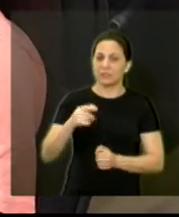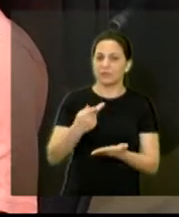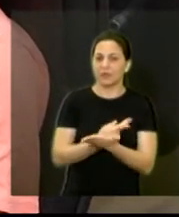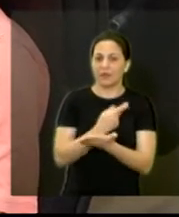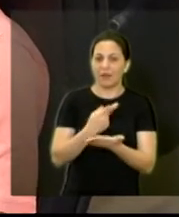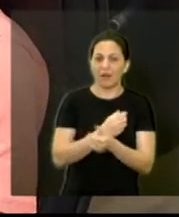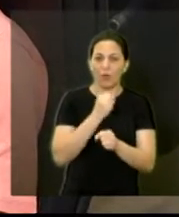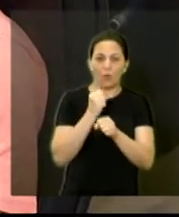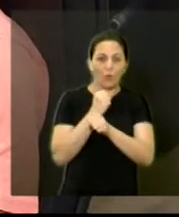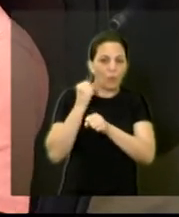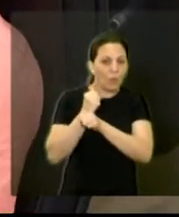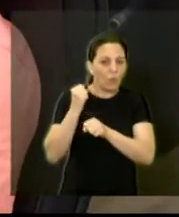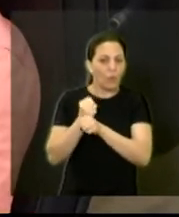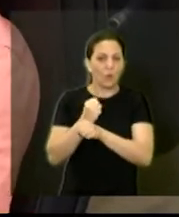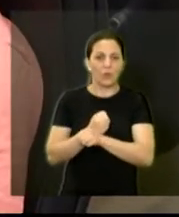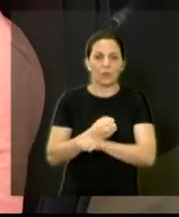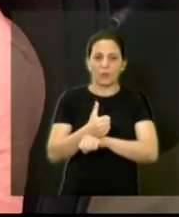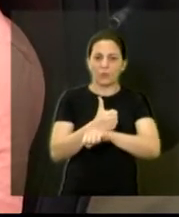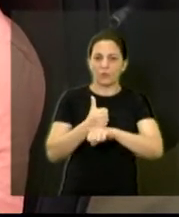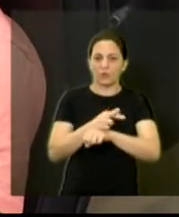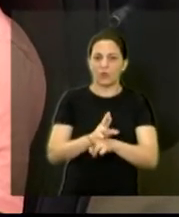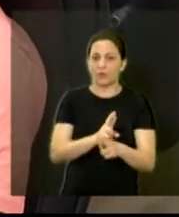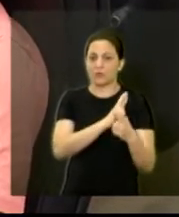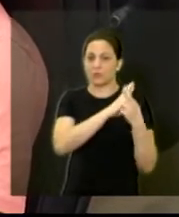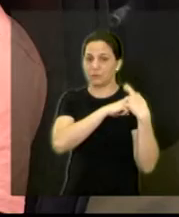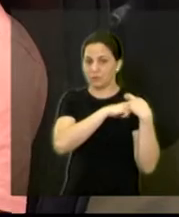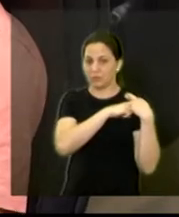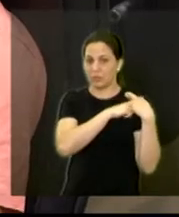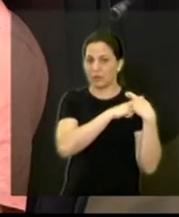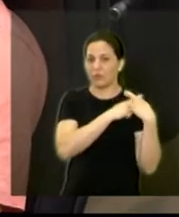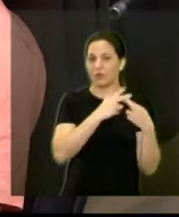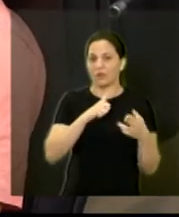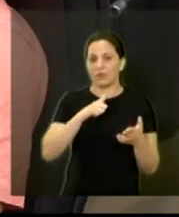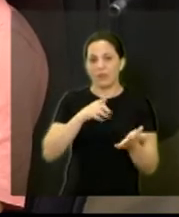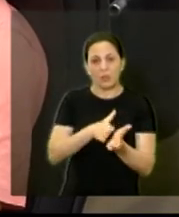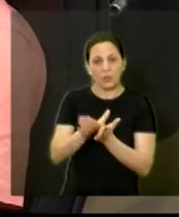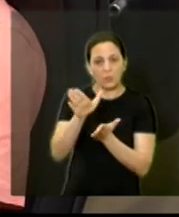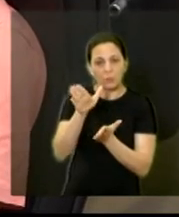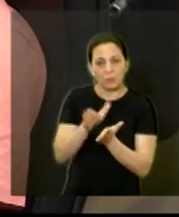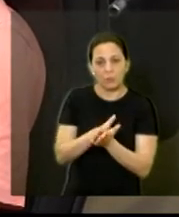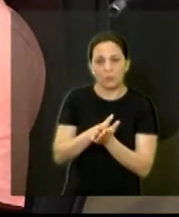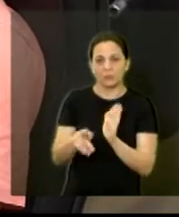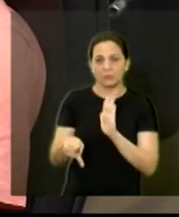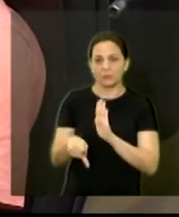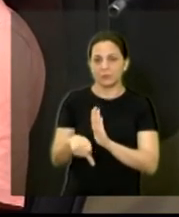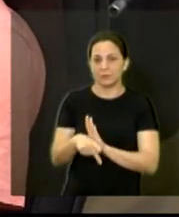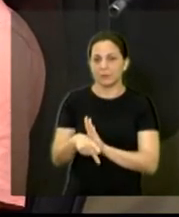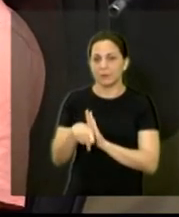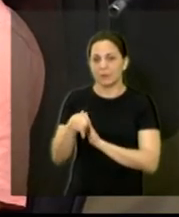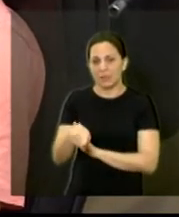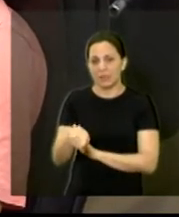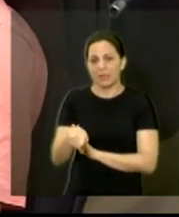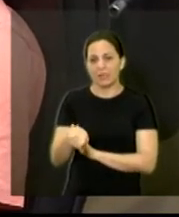na obra o profissional responsável é notificado e ele tem que